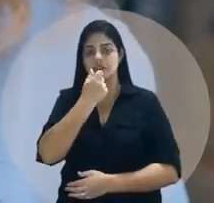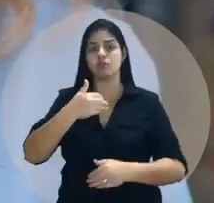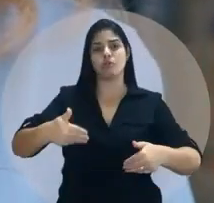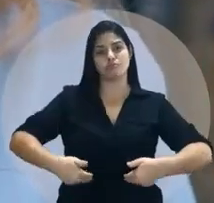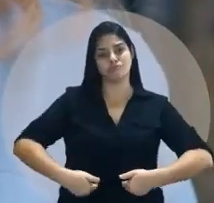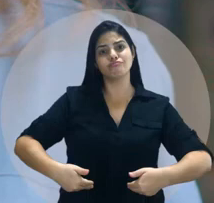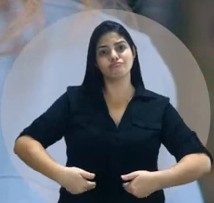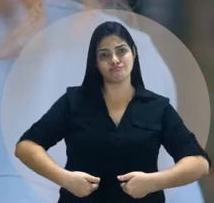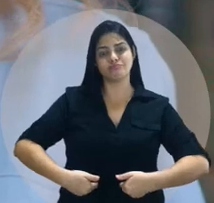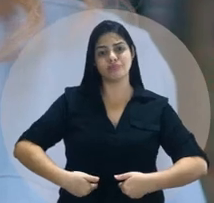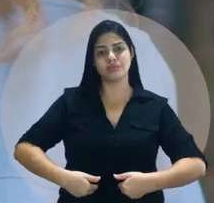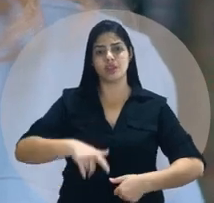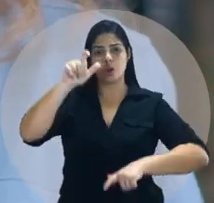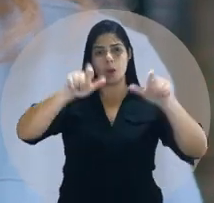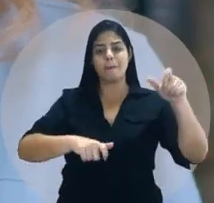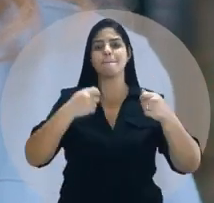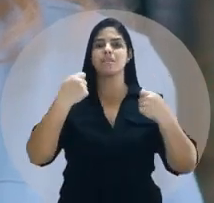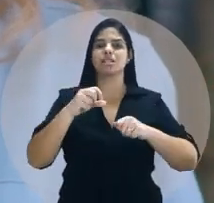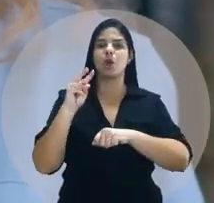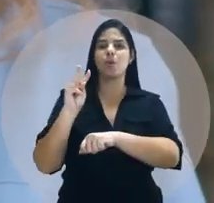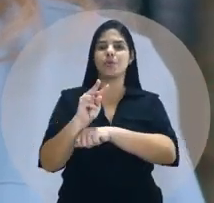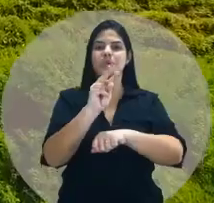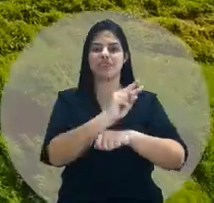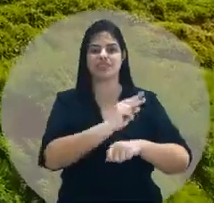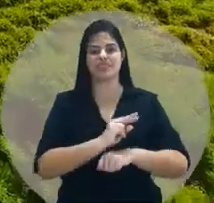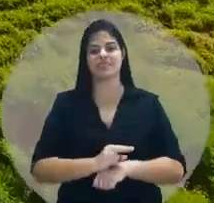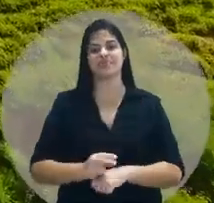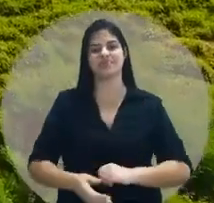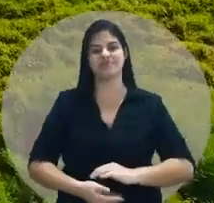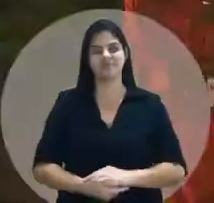é que toda pessoa precisa de proteção.